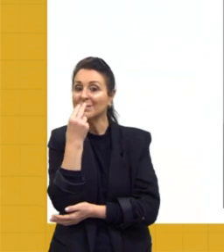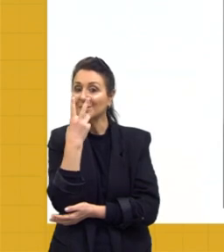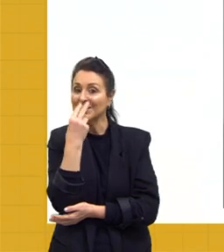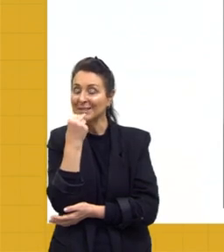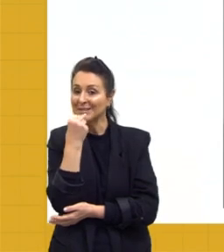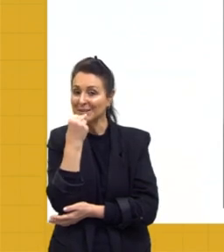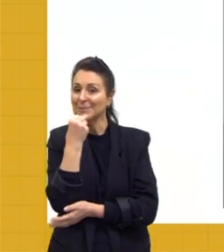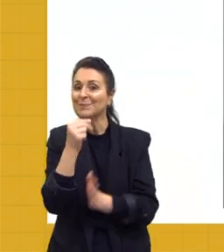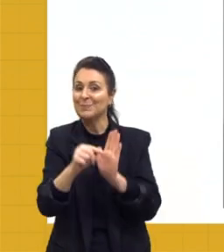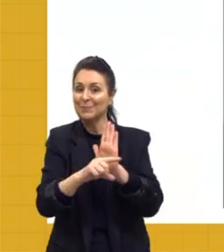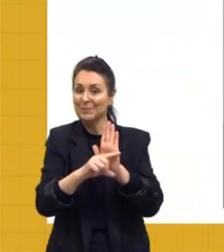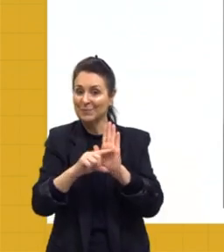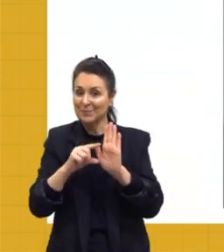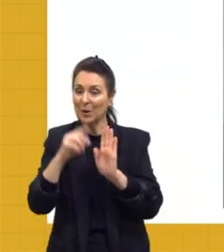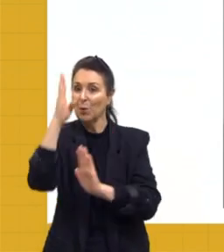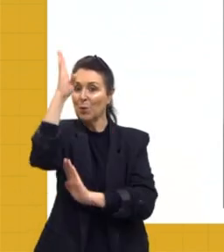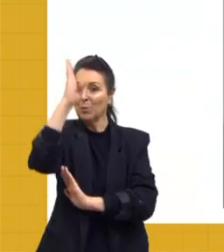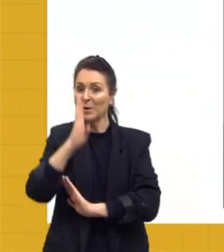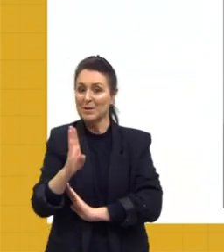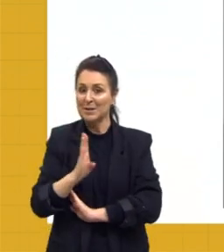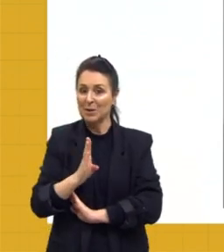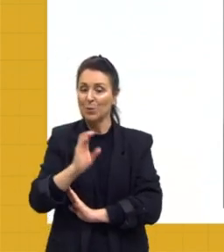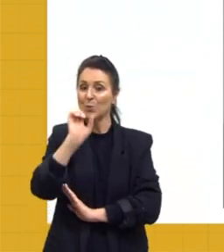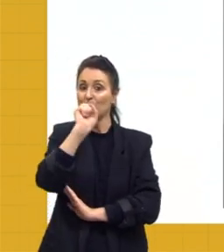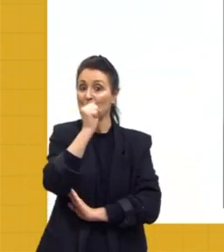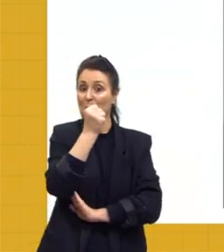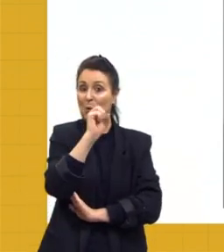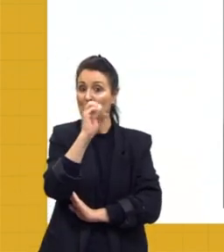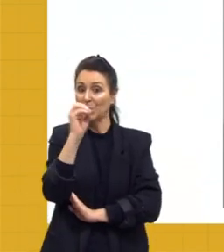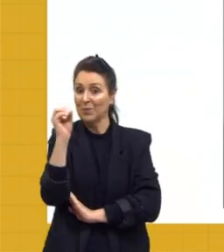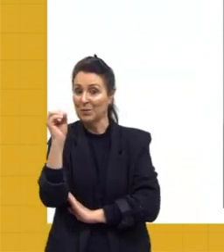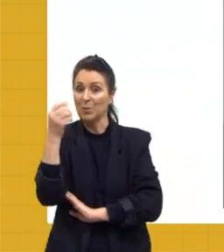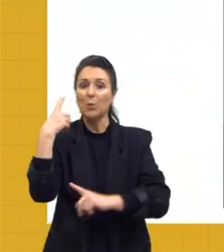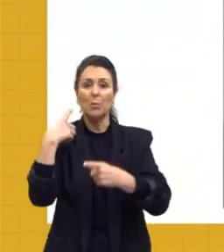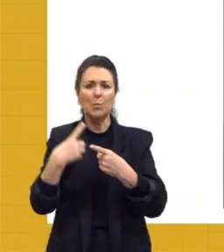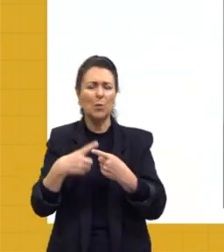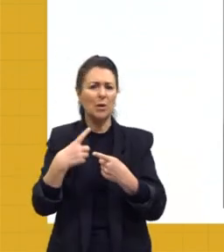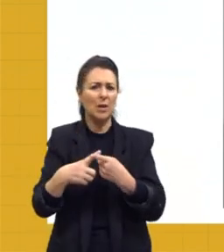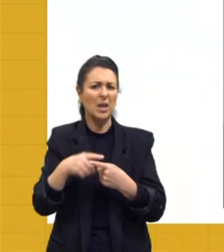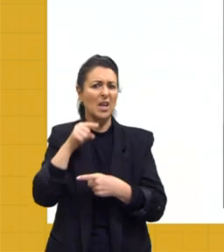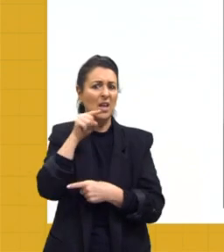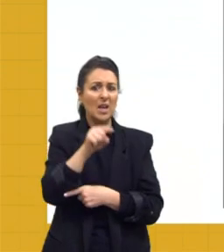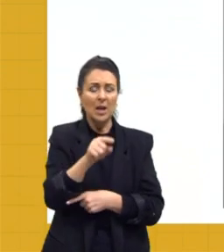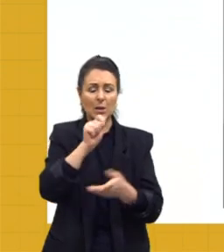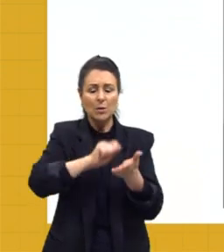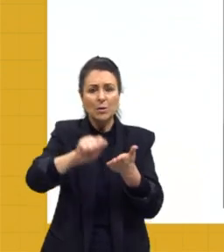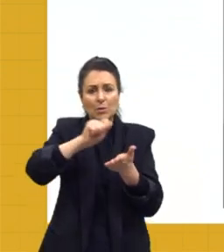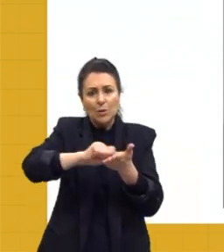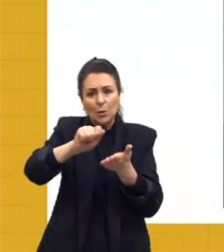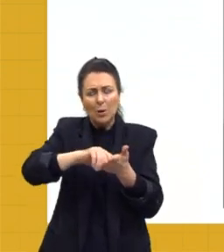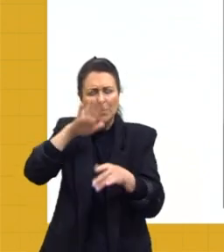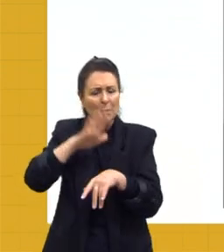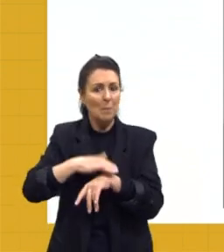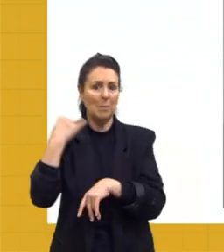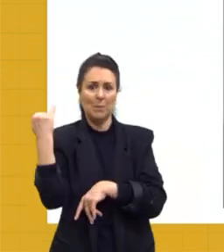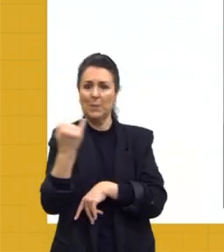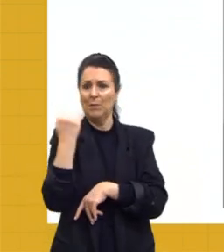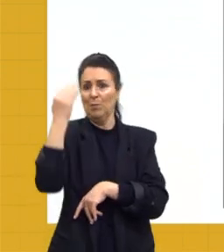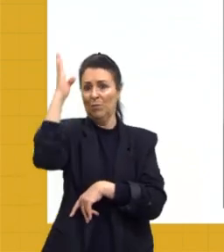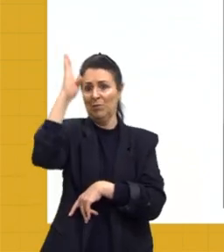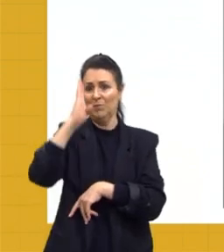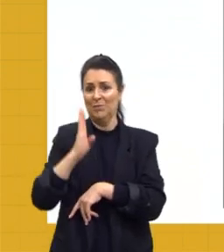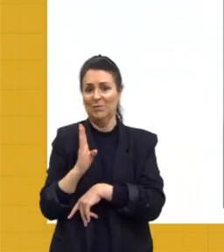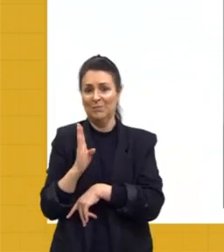no 800. E é interessante por quê? Machado de Assis é um dos escritores mais importantes do Brasil.